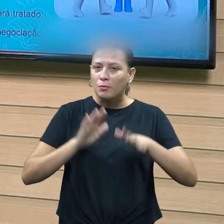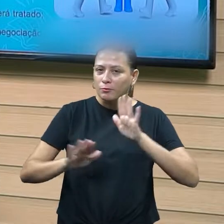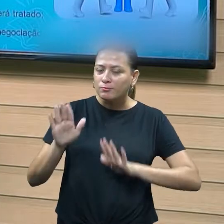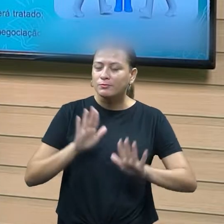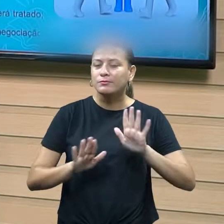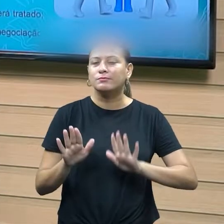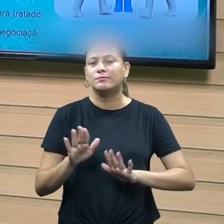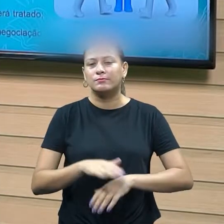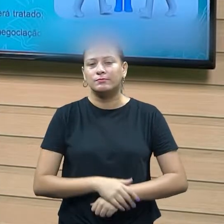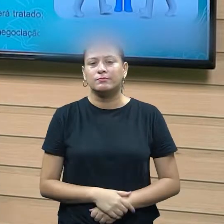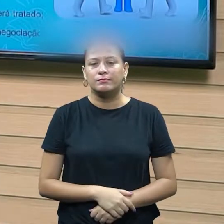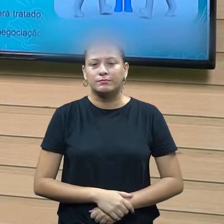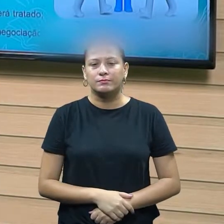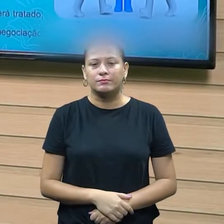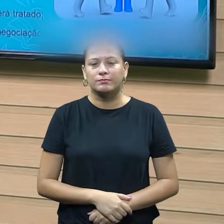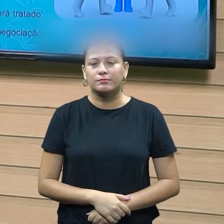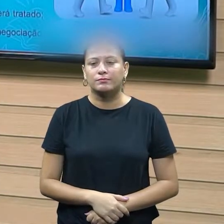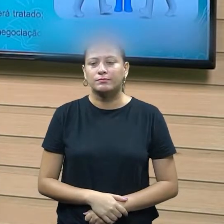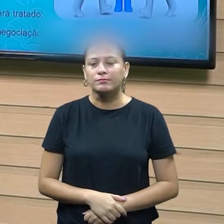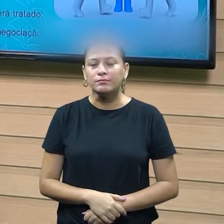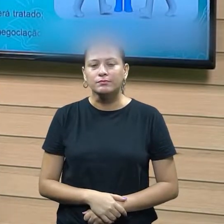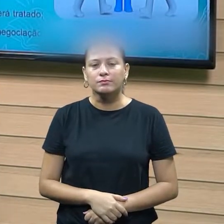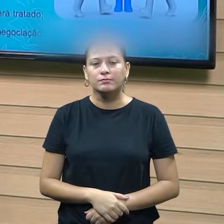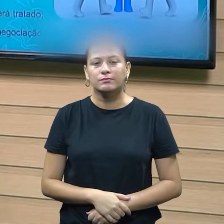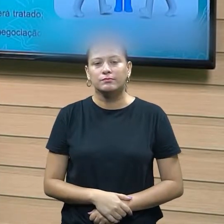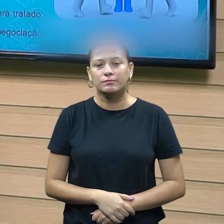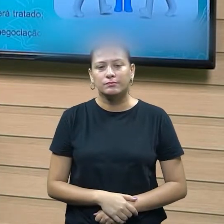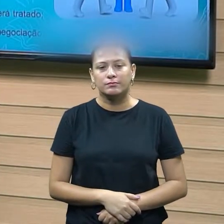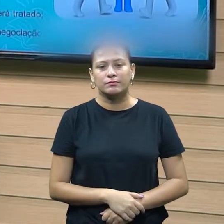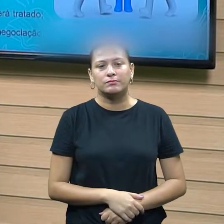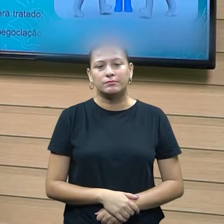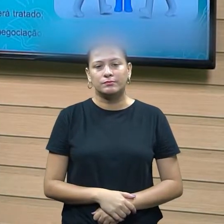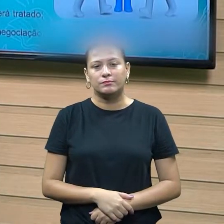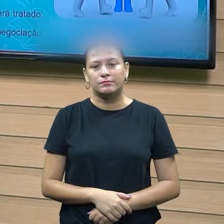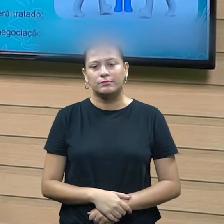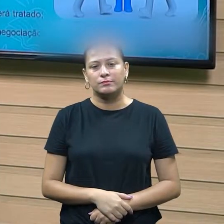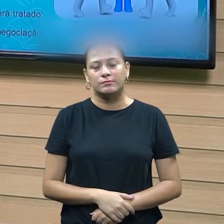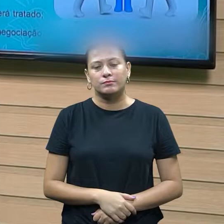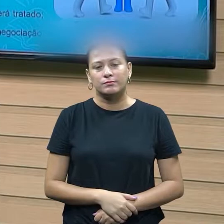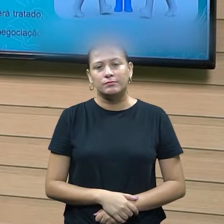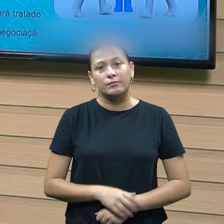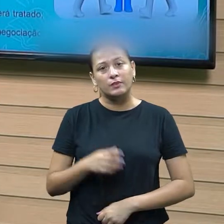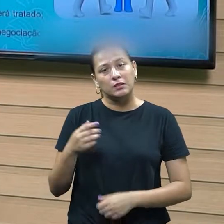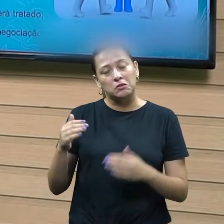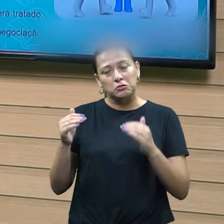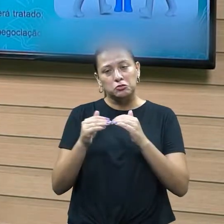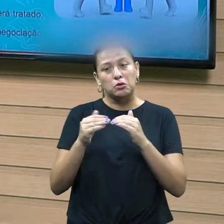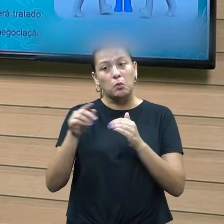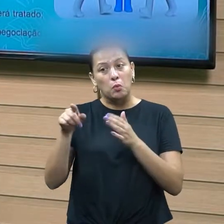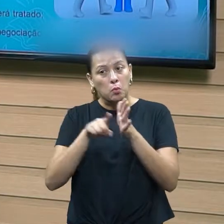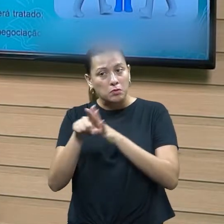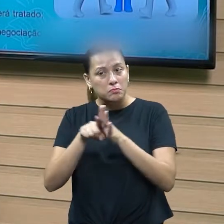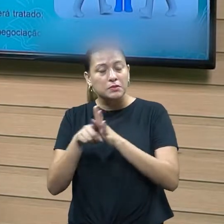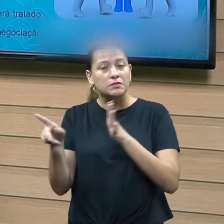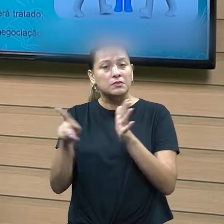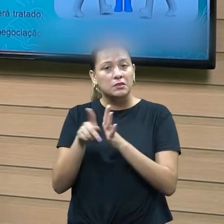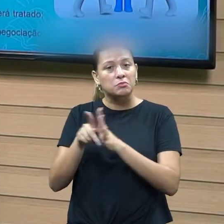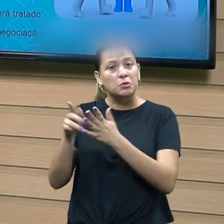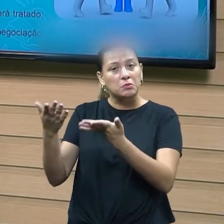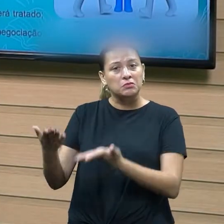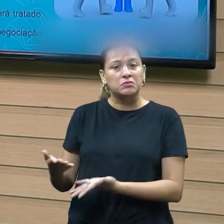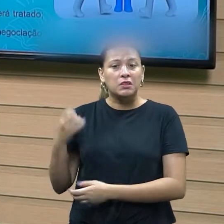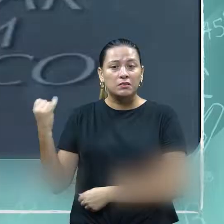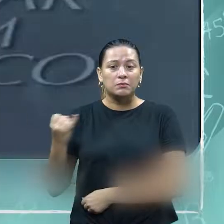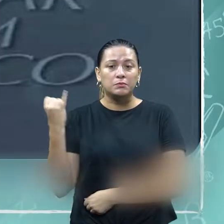cuidadoso, né, e tudo isso ela vem elecando para a gente diante de vários estudos que ela fez e que ela encontrou ser